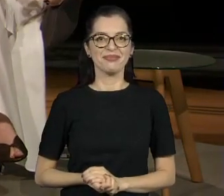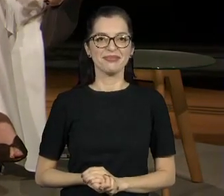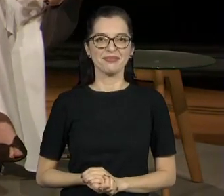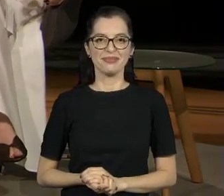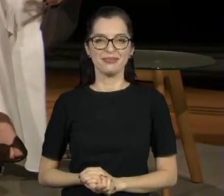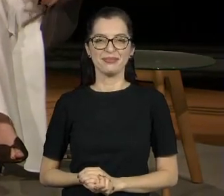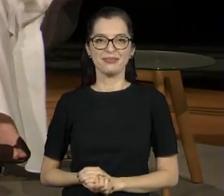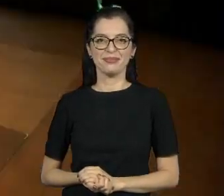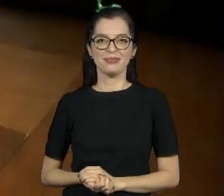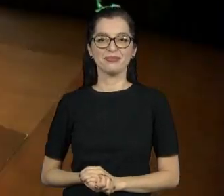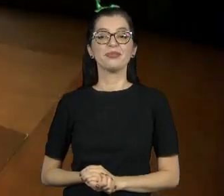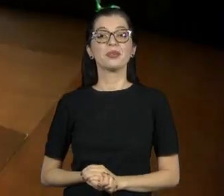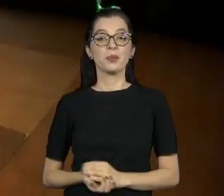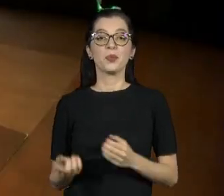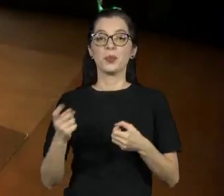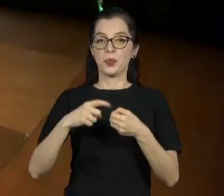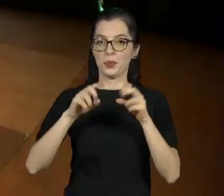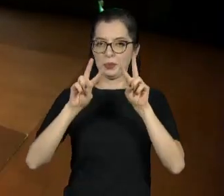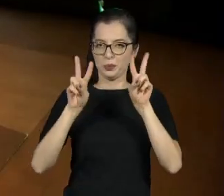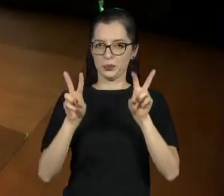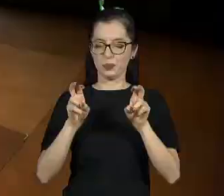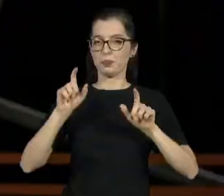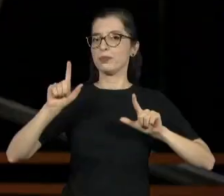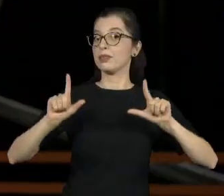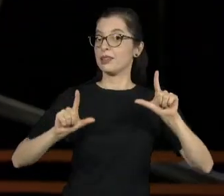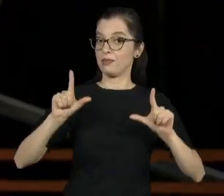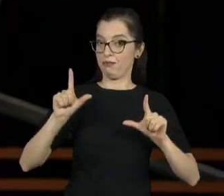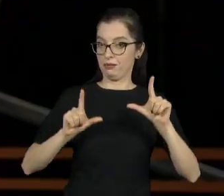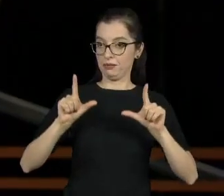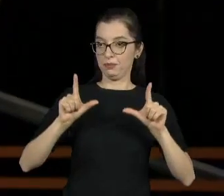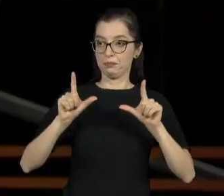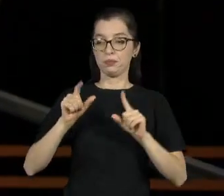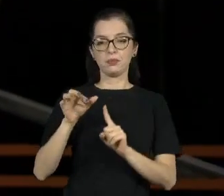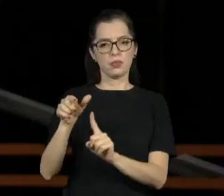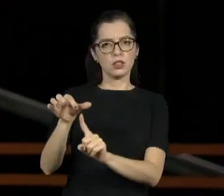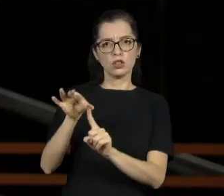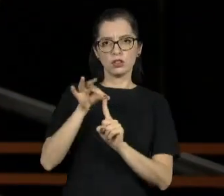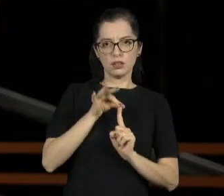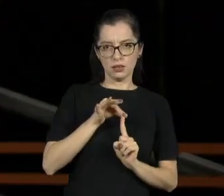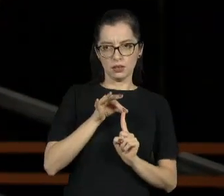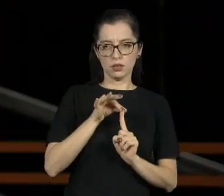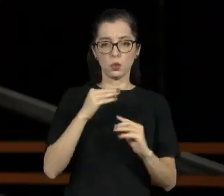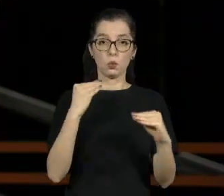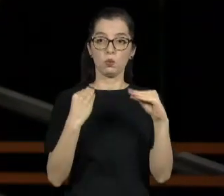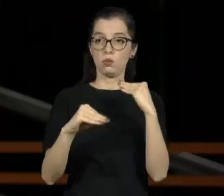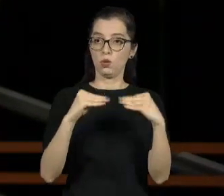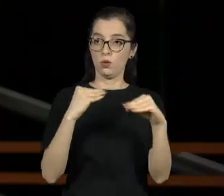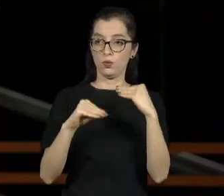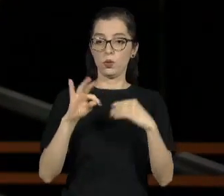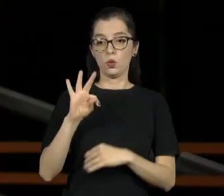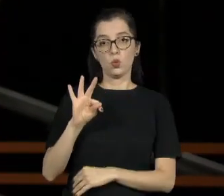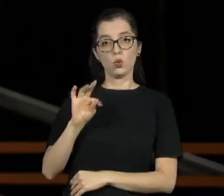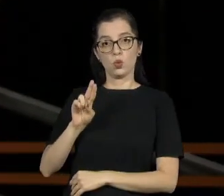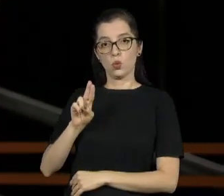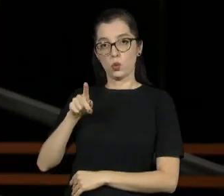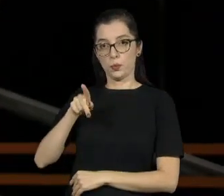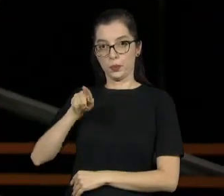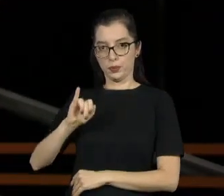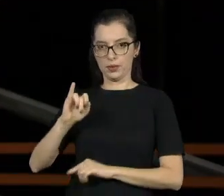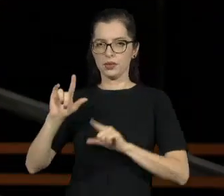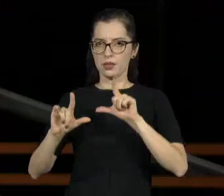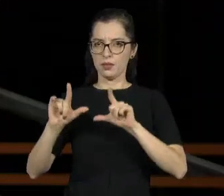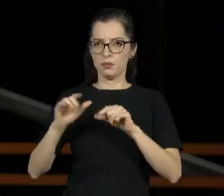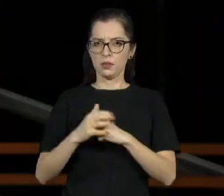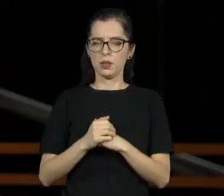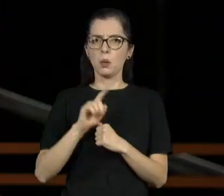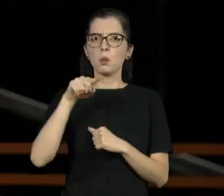Voltando à TV, Ney, você foi indicado para uma novela na TV Tupi e na hora H você sumiu,